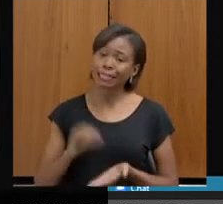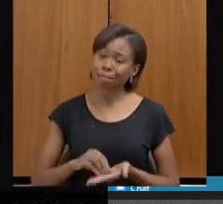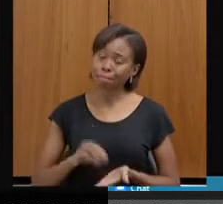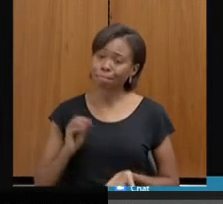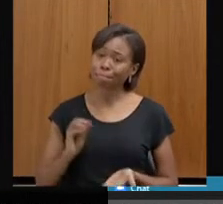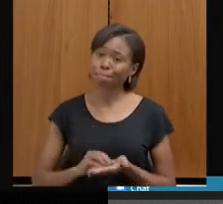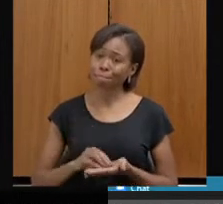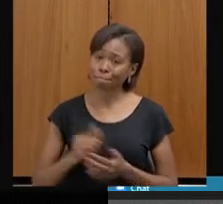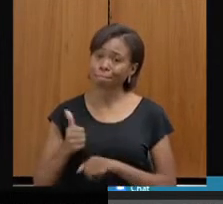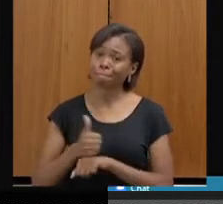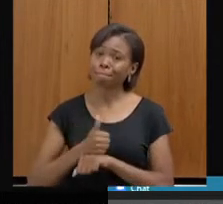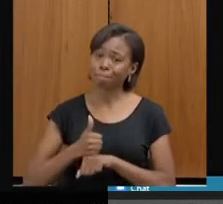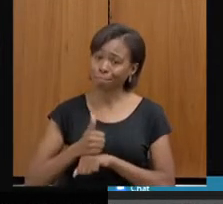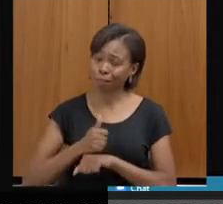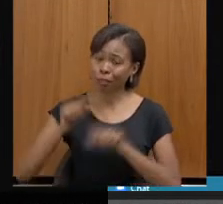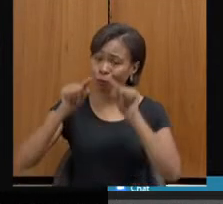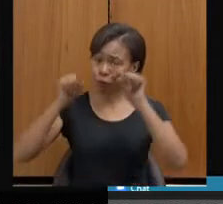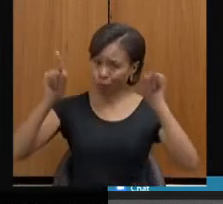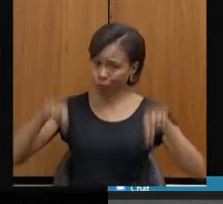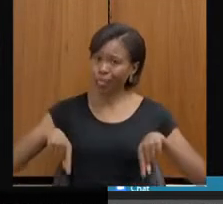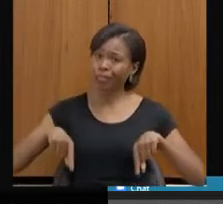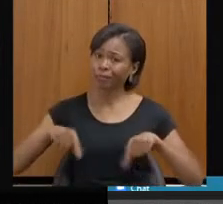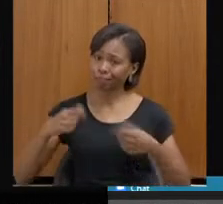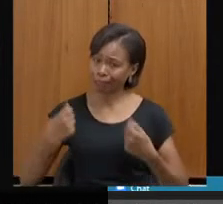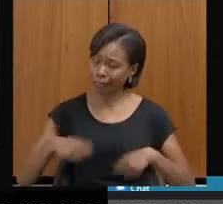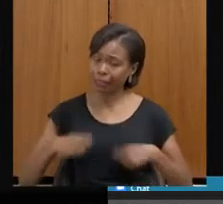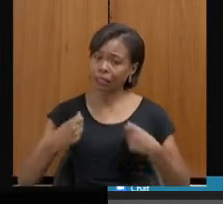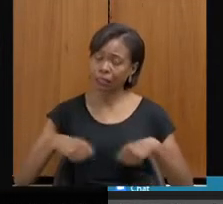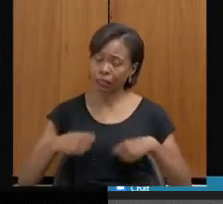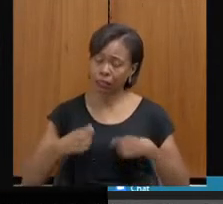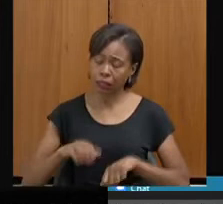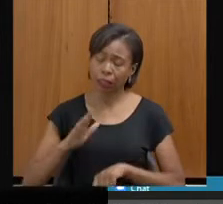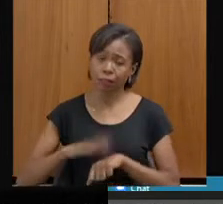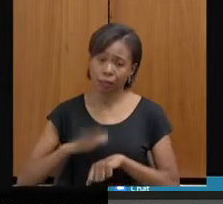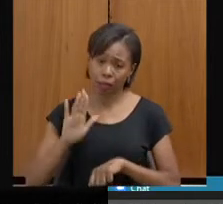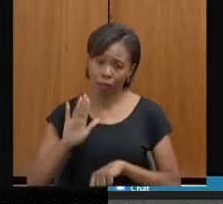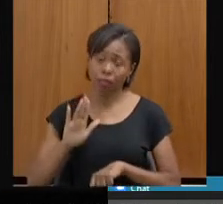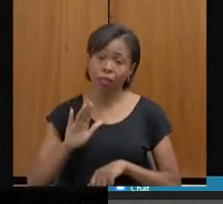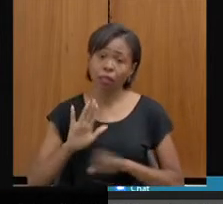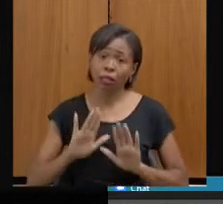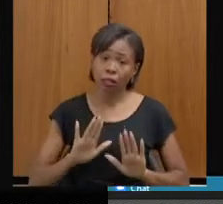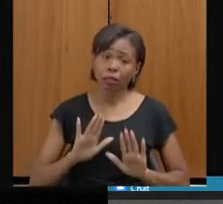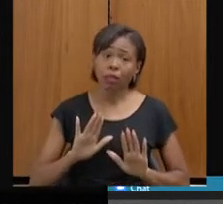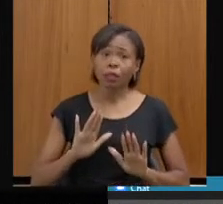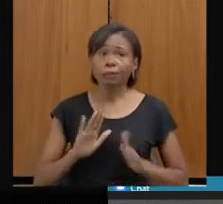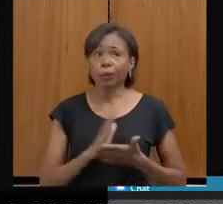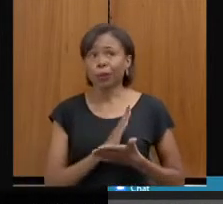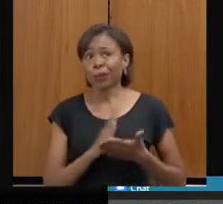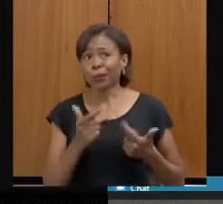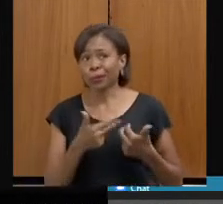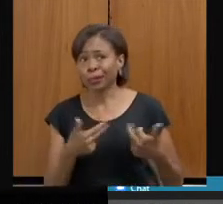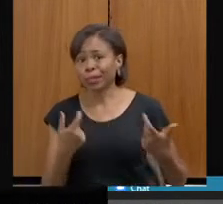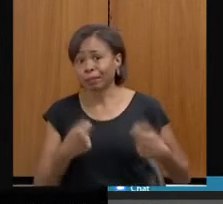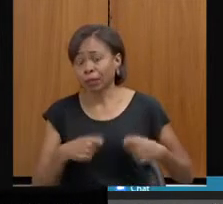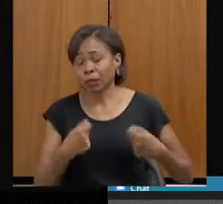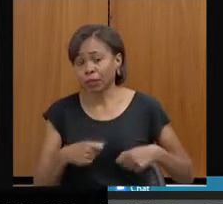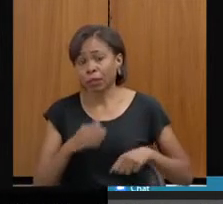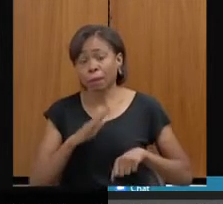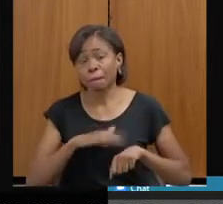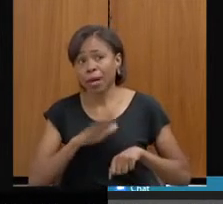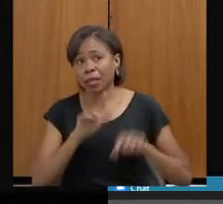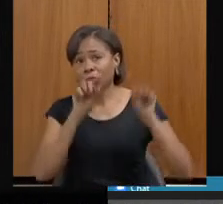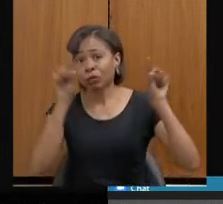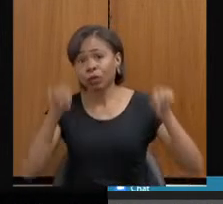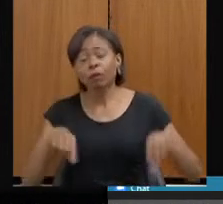atualmente. Então, tudo que depende da gente, ter um aumento de servidores, como, por exemplo, criar uma nova